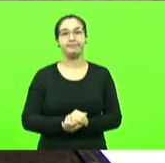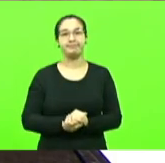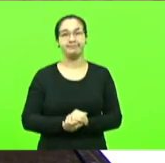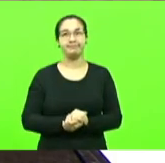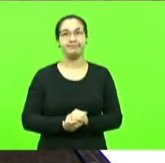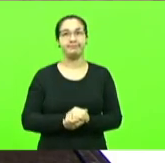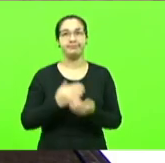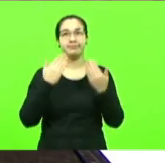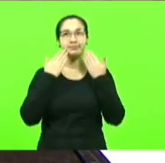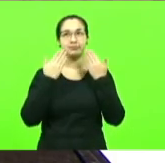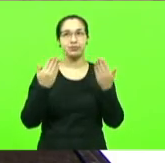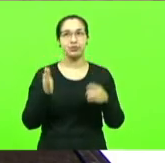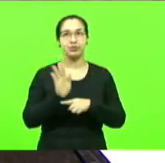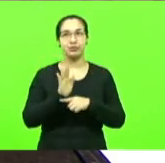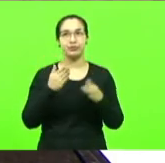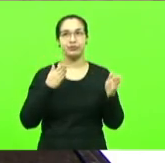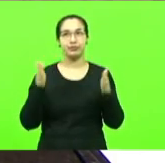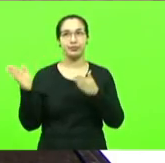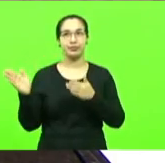pode passar o vídeo